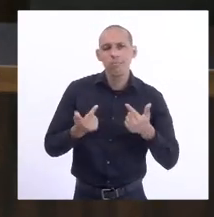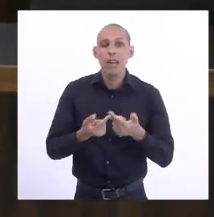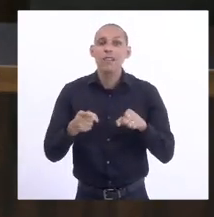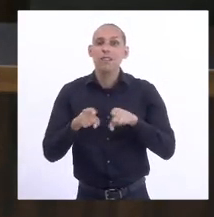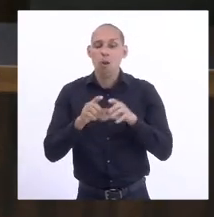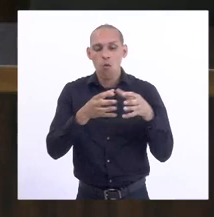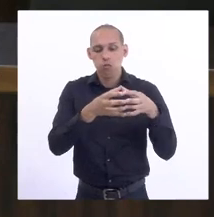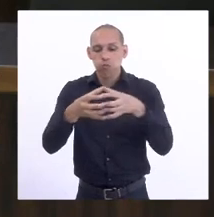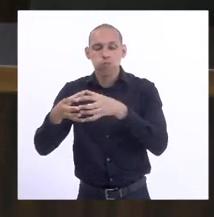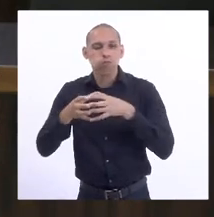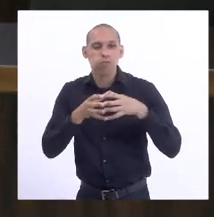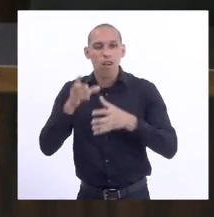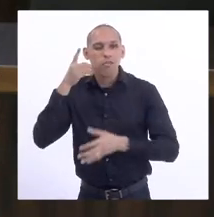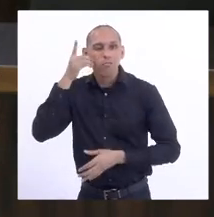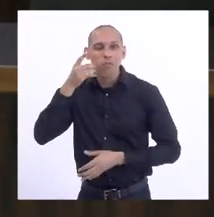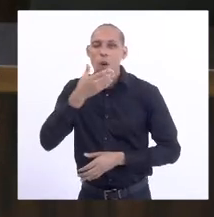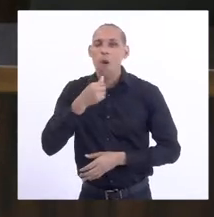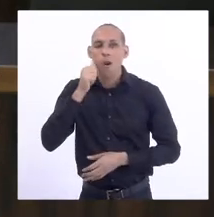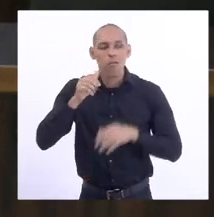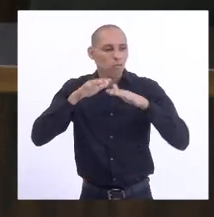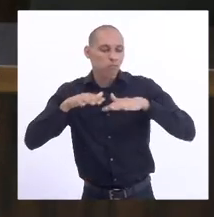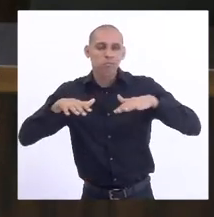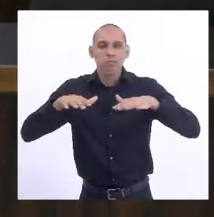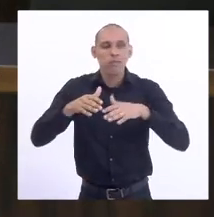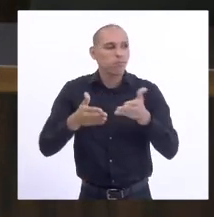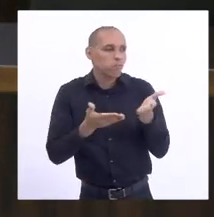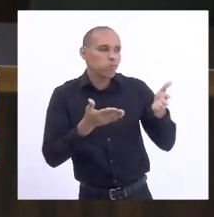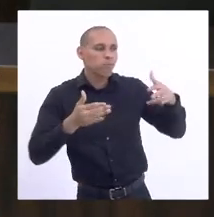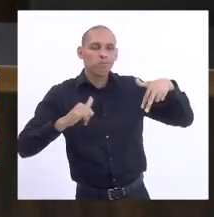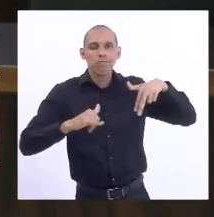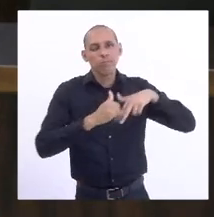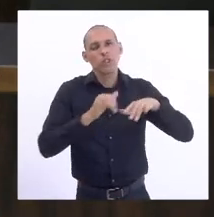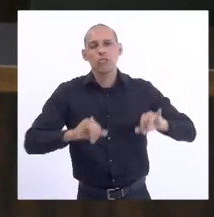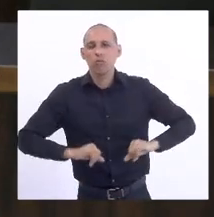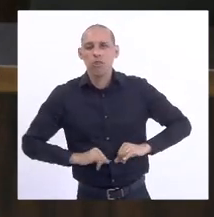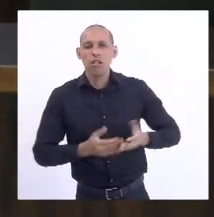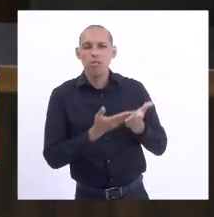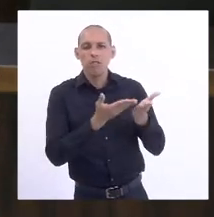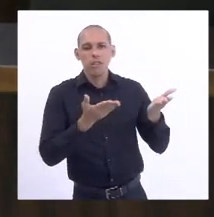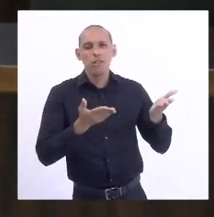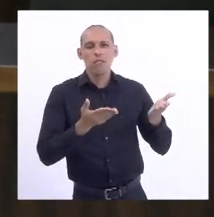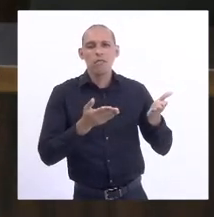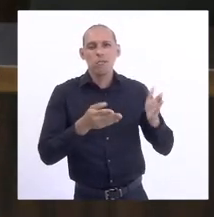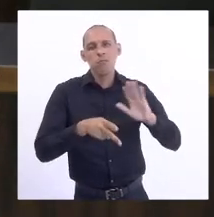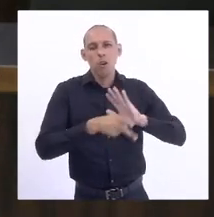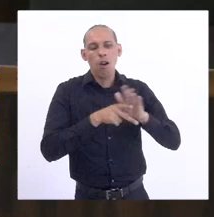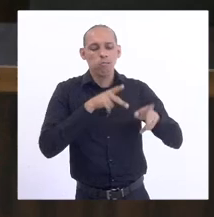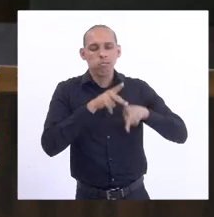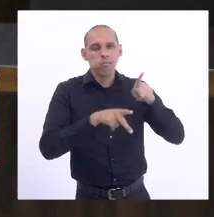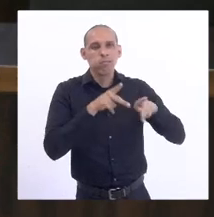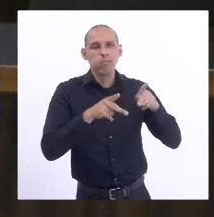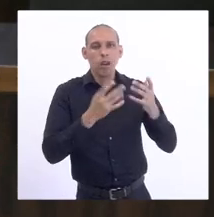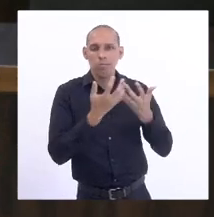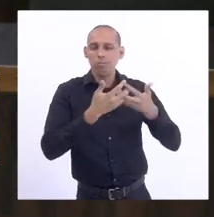deputados e deputadas com as vítimas e com o povo de Petrópolis.